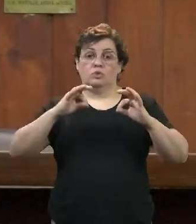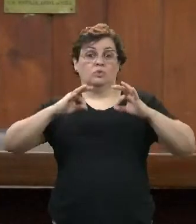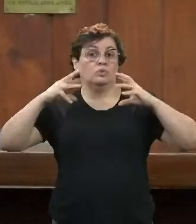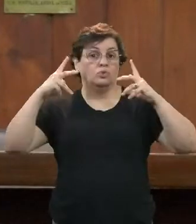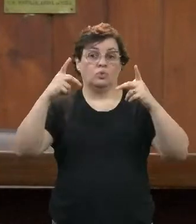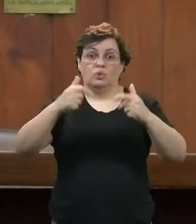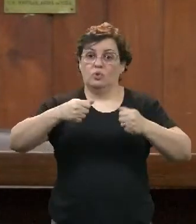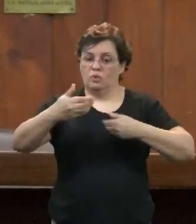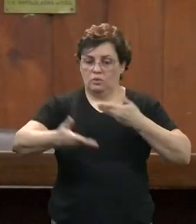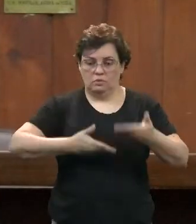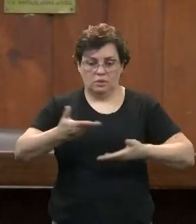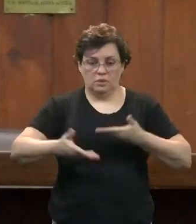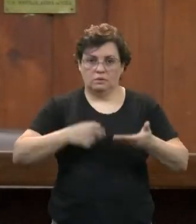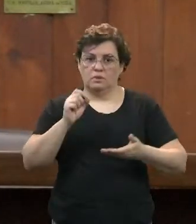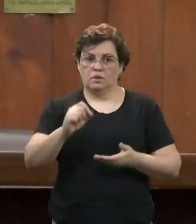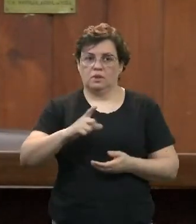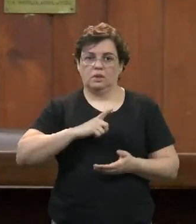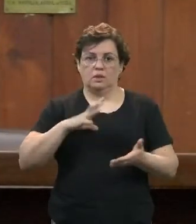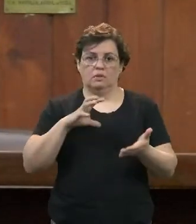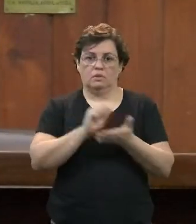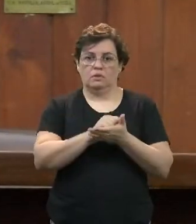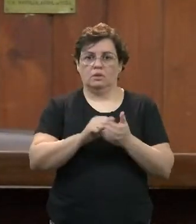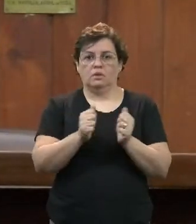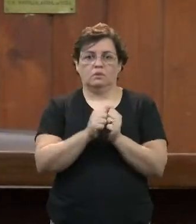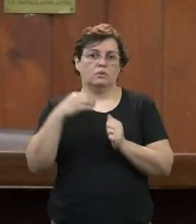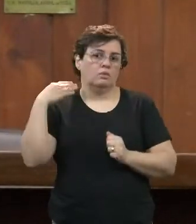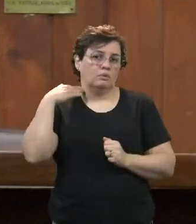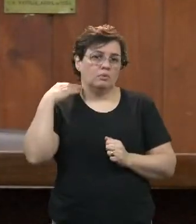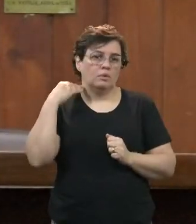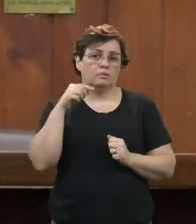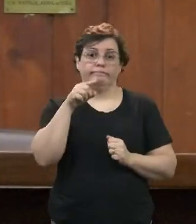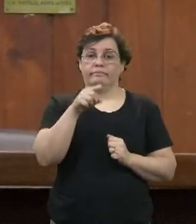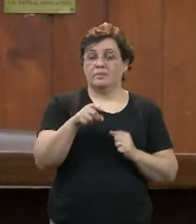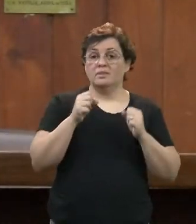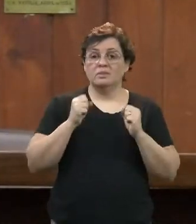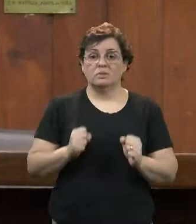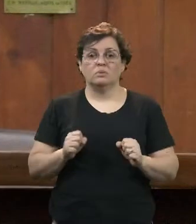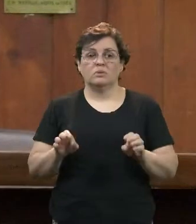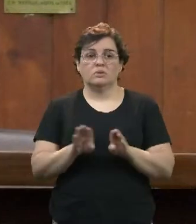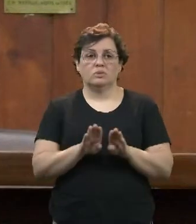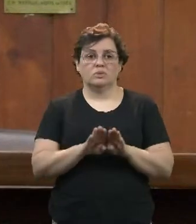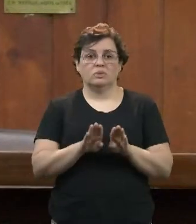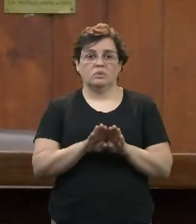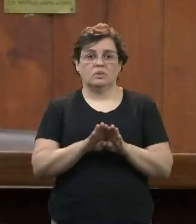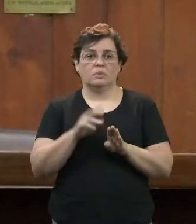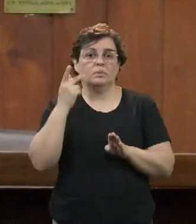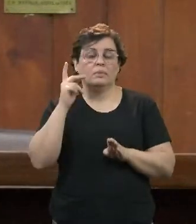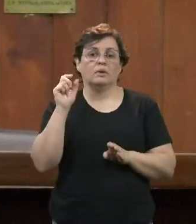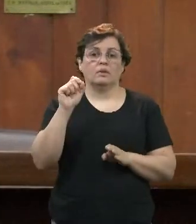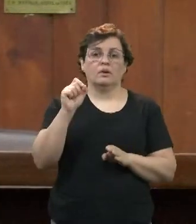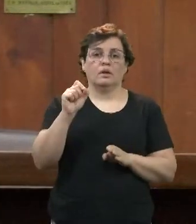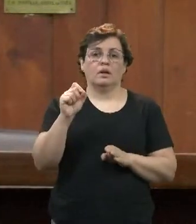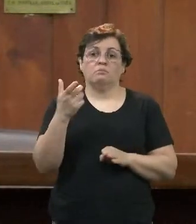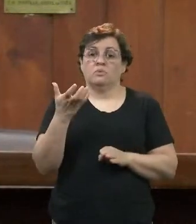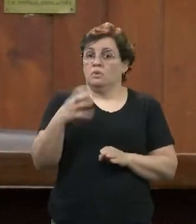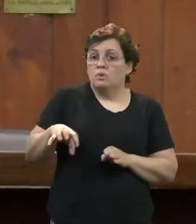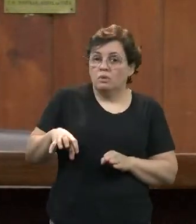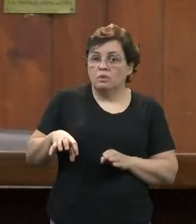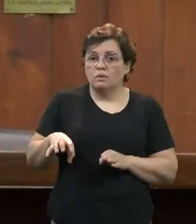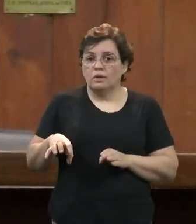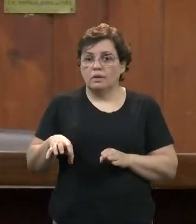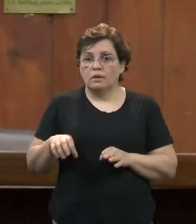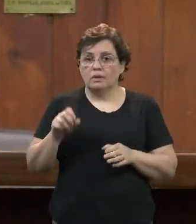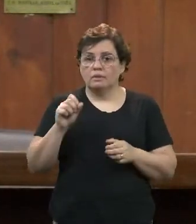contrato com os bancos. e isso poderia ocasionar também para aqueles que não desejassem fazer essa pausa, embora